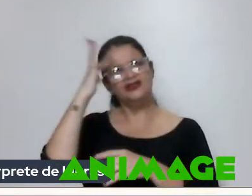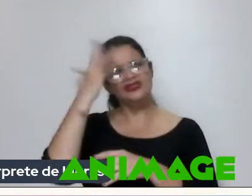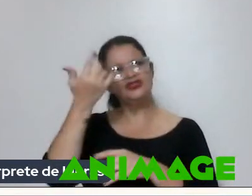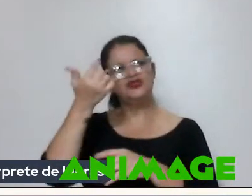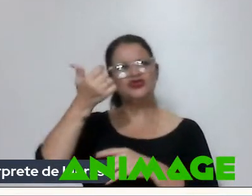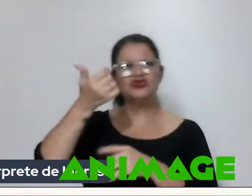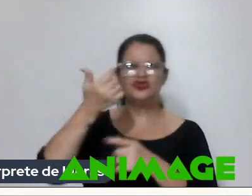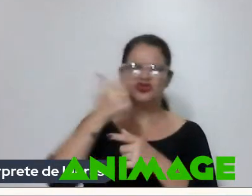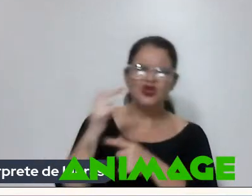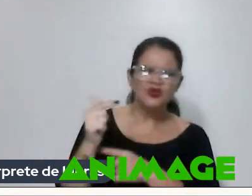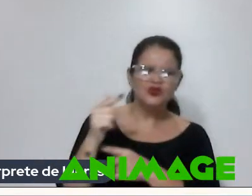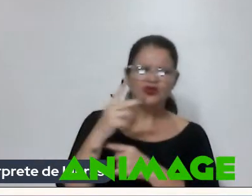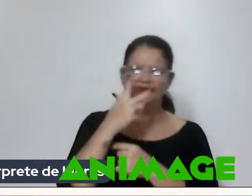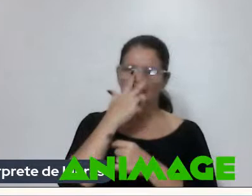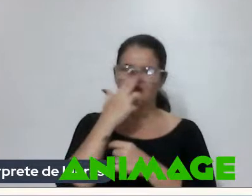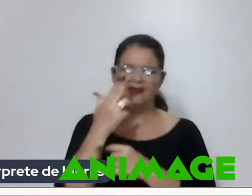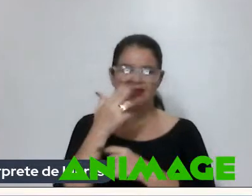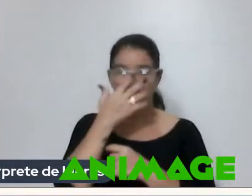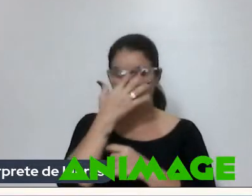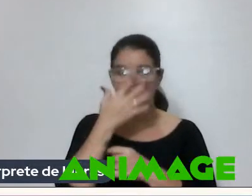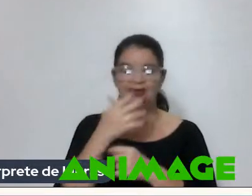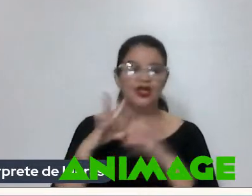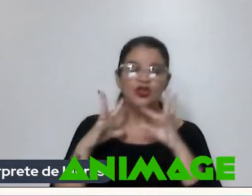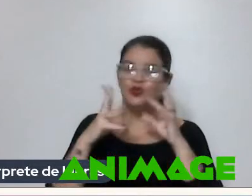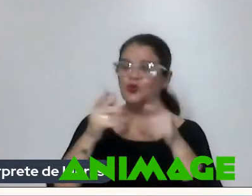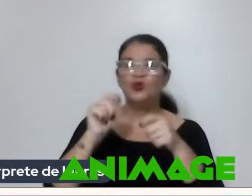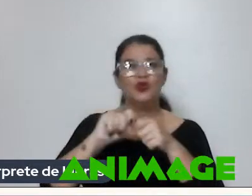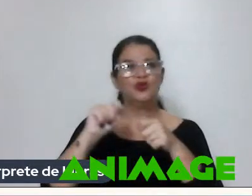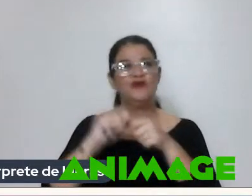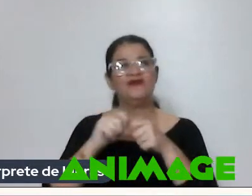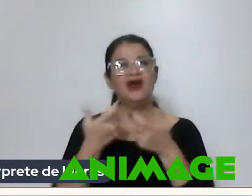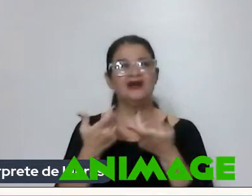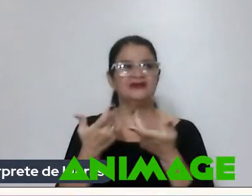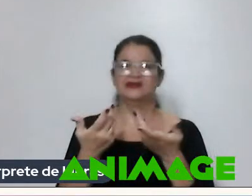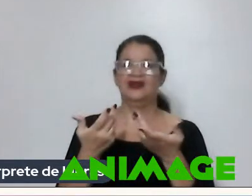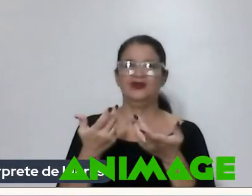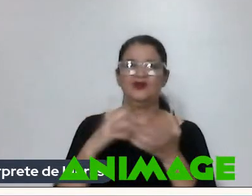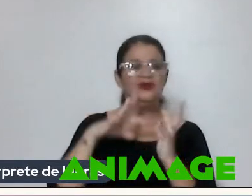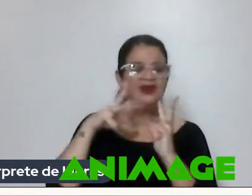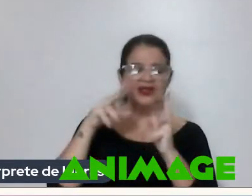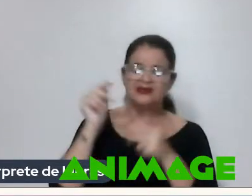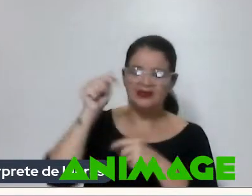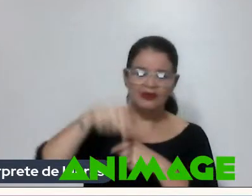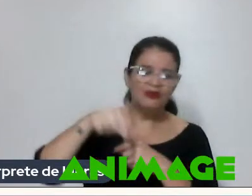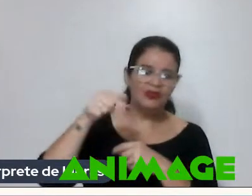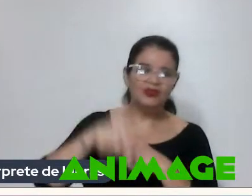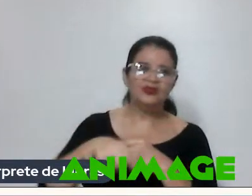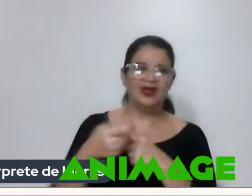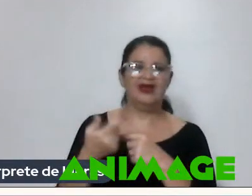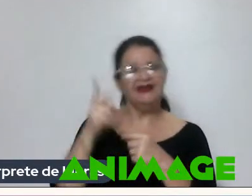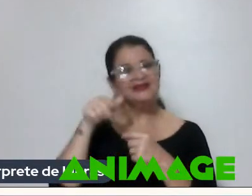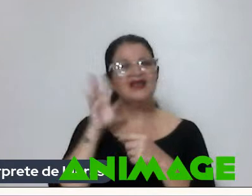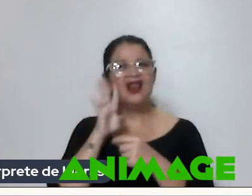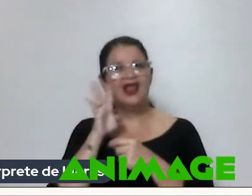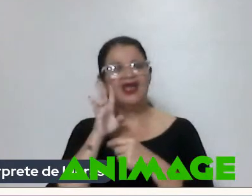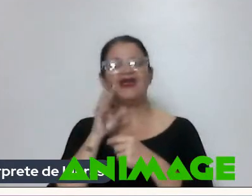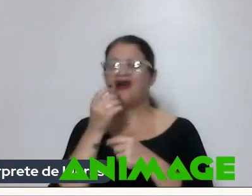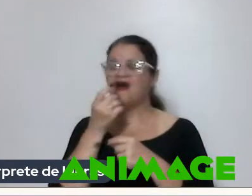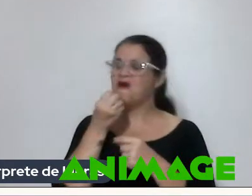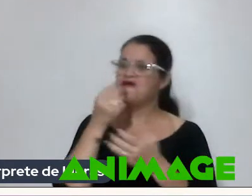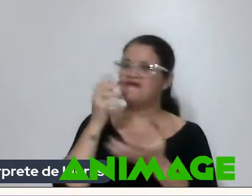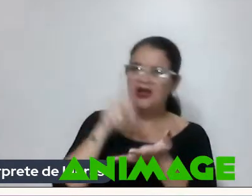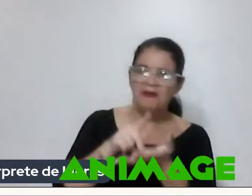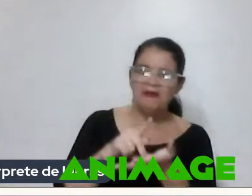pode ser ampliada Muito Será que tudo Que eu estou fazendo Nesse mundo Aqui está Isso é legal Isso vale a pena